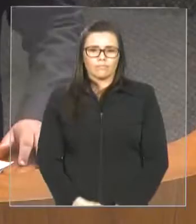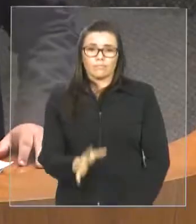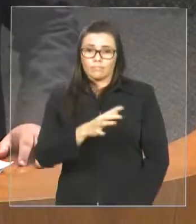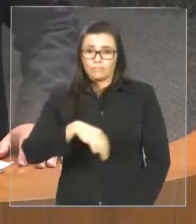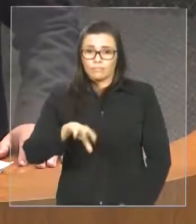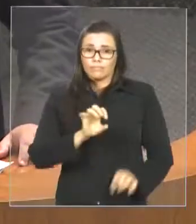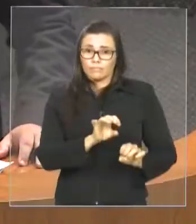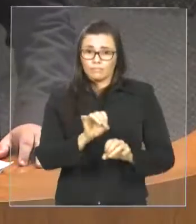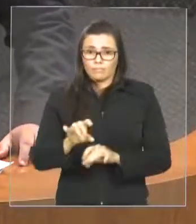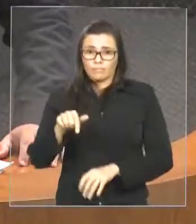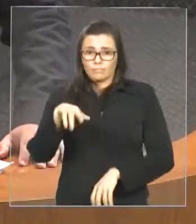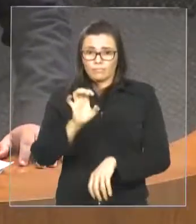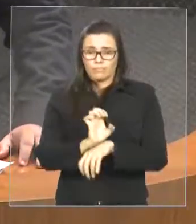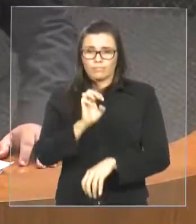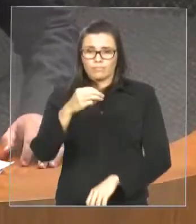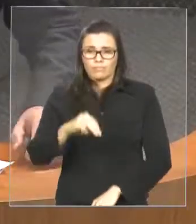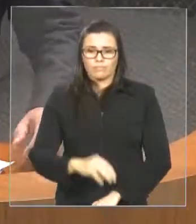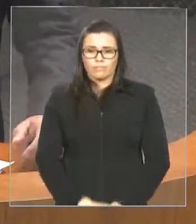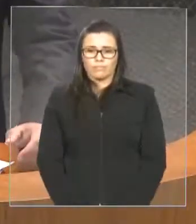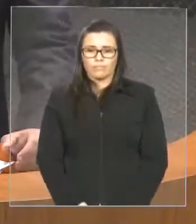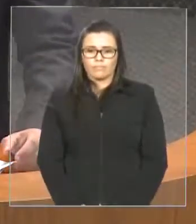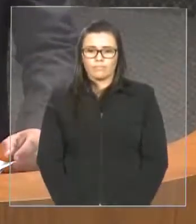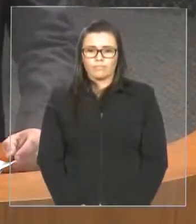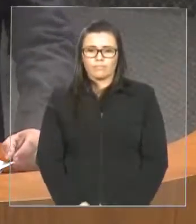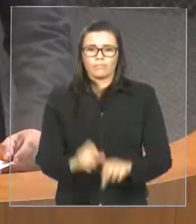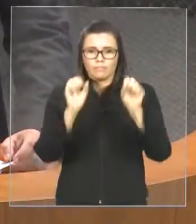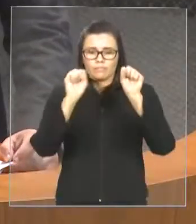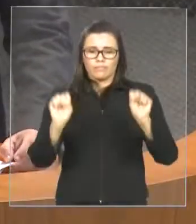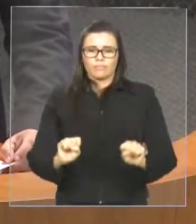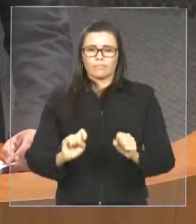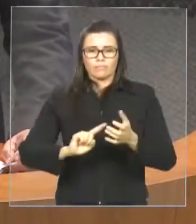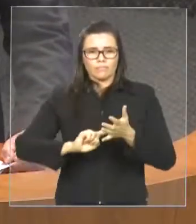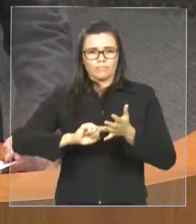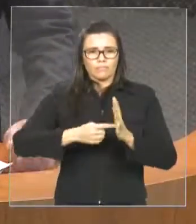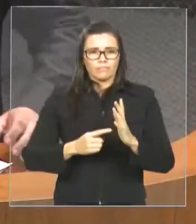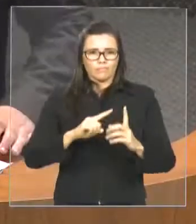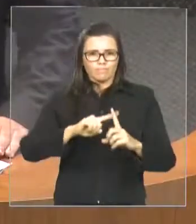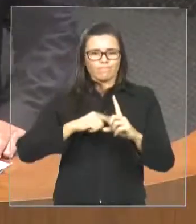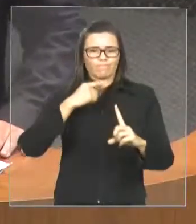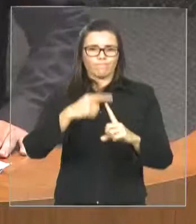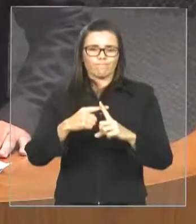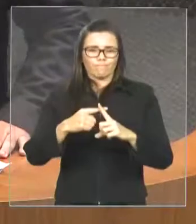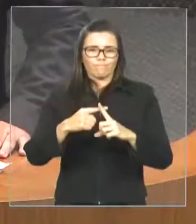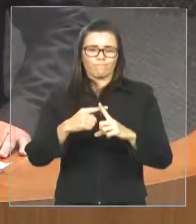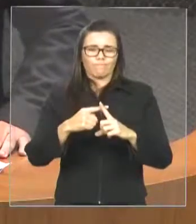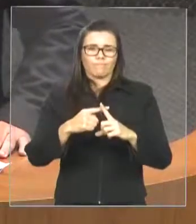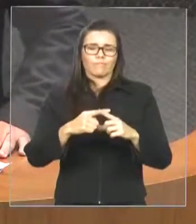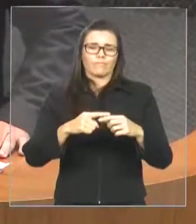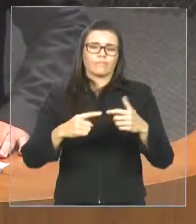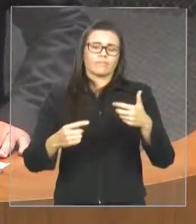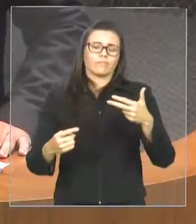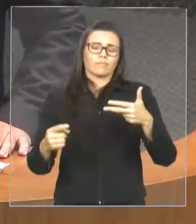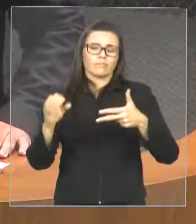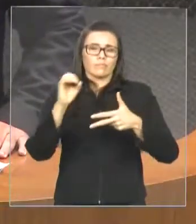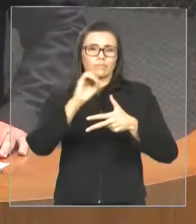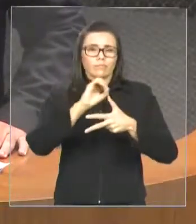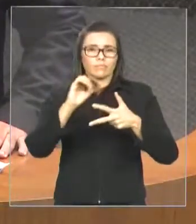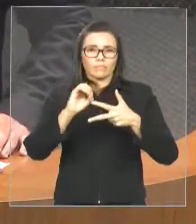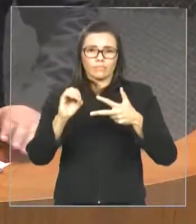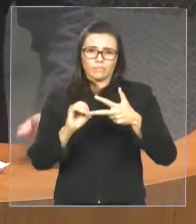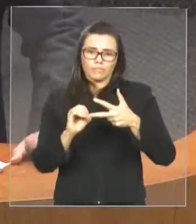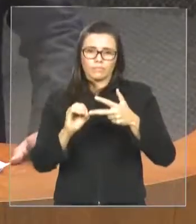do Maranhão, que é o sistema de bonificação das notas do Enem para alunos do Estado do Maranhão. Bom ontem